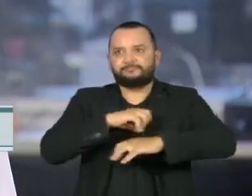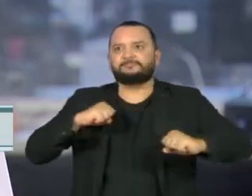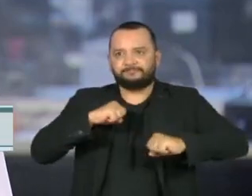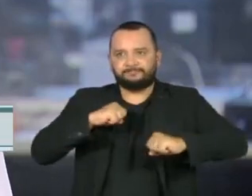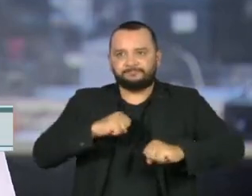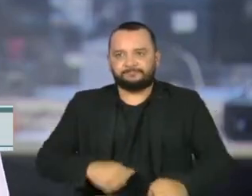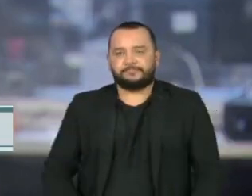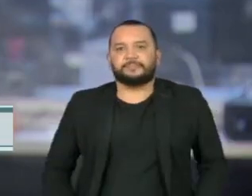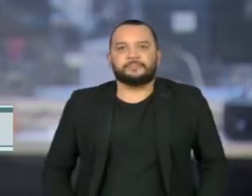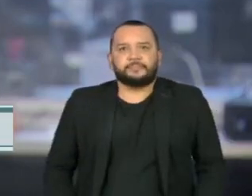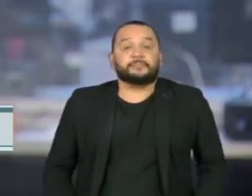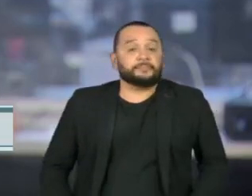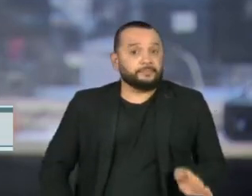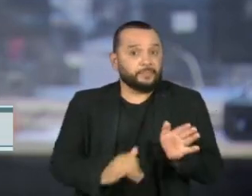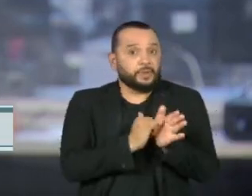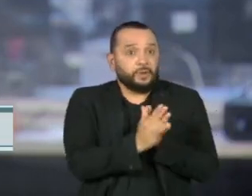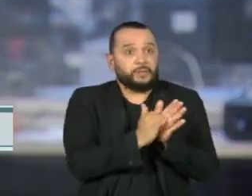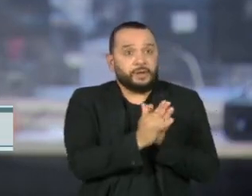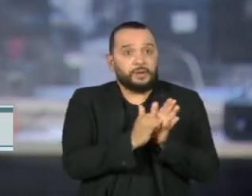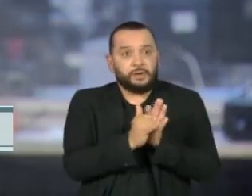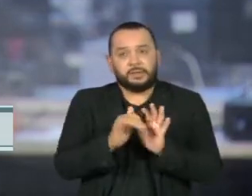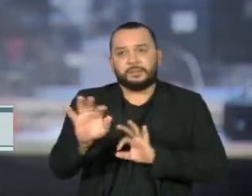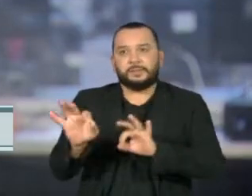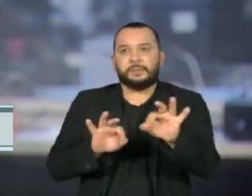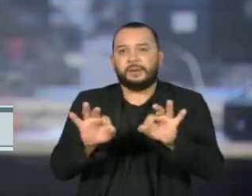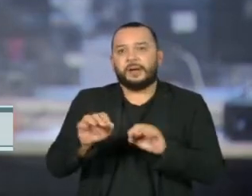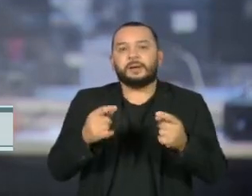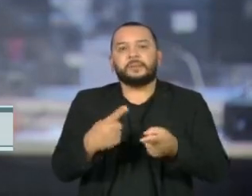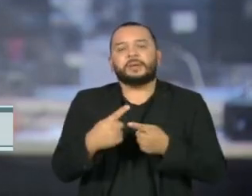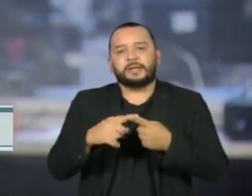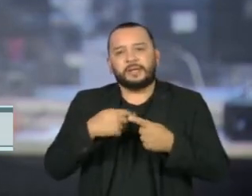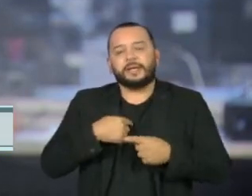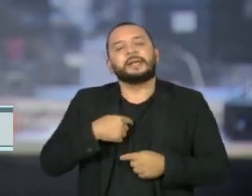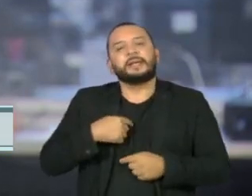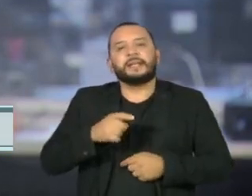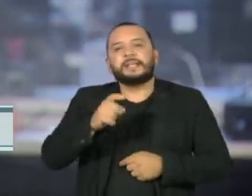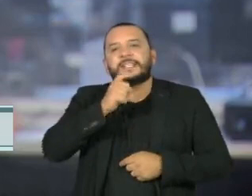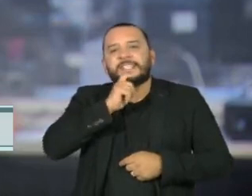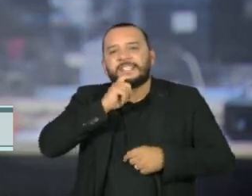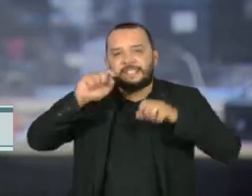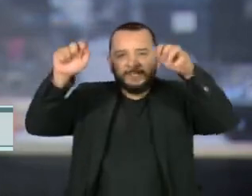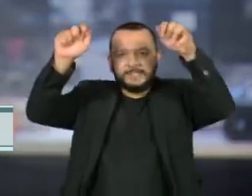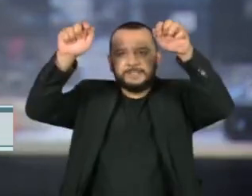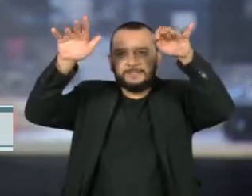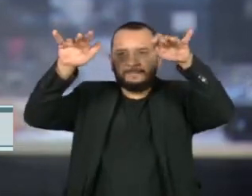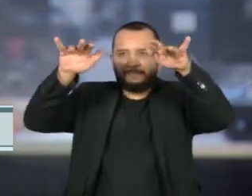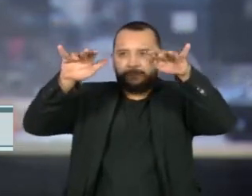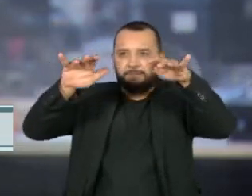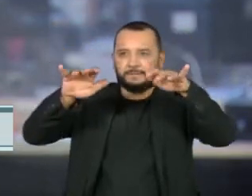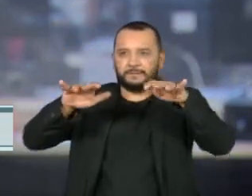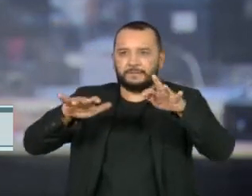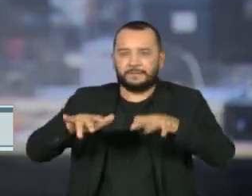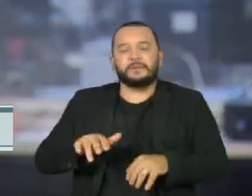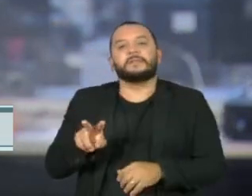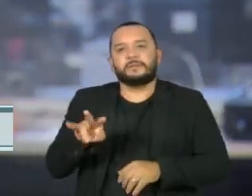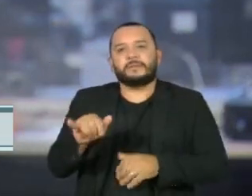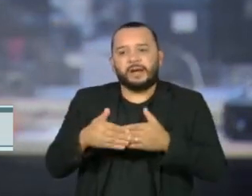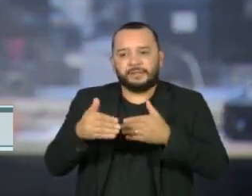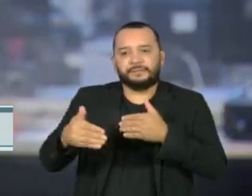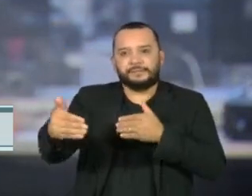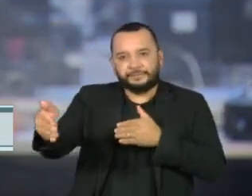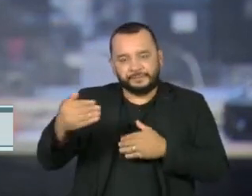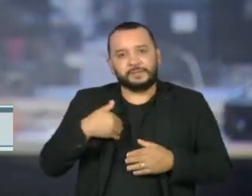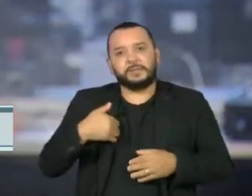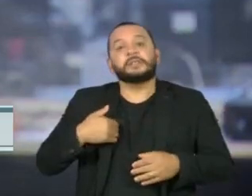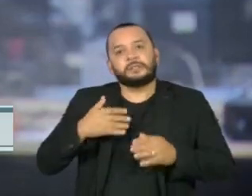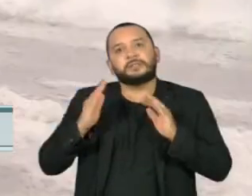Nova Iorque se prepara para a forte nevasca prevista para as próximas horas. Parte da costa leste-americana já